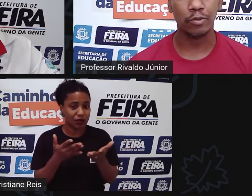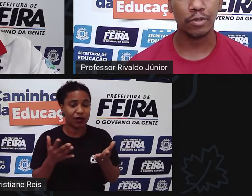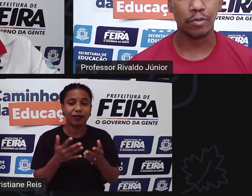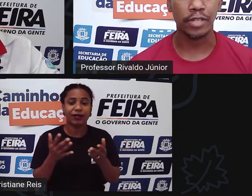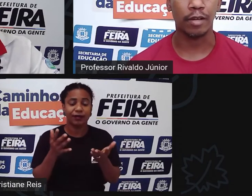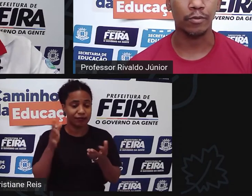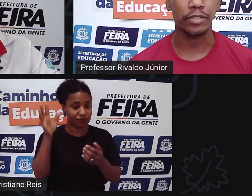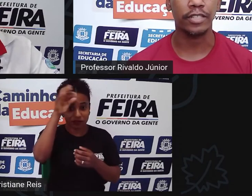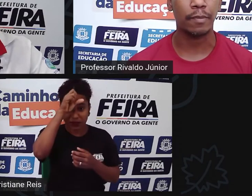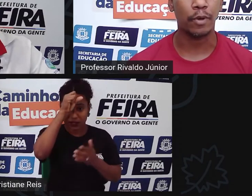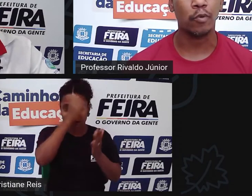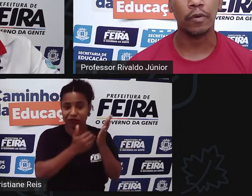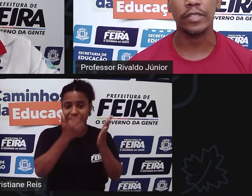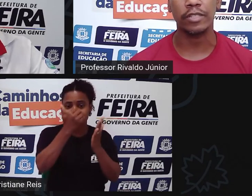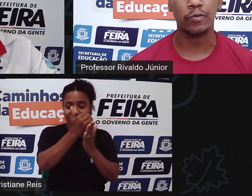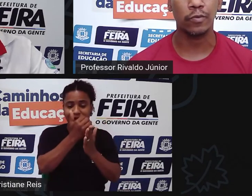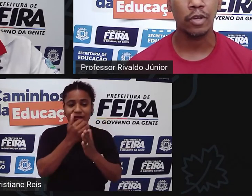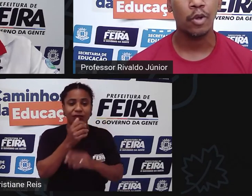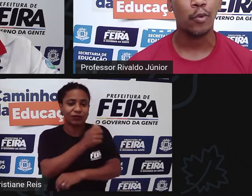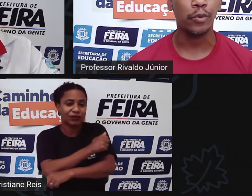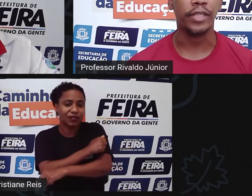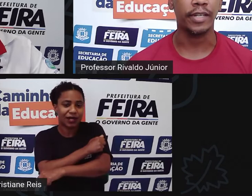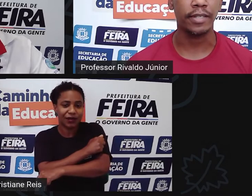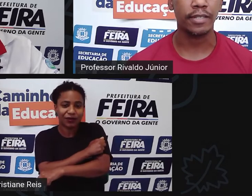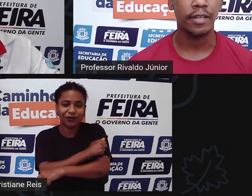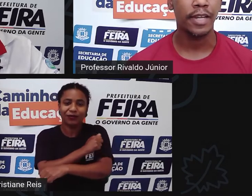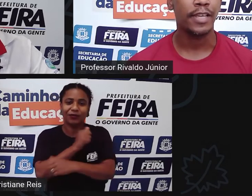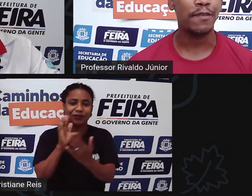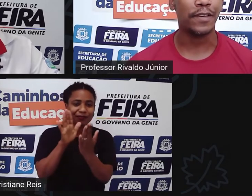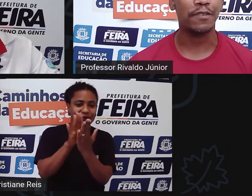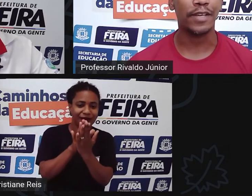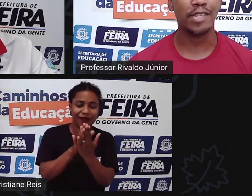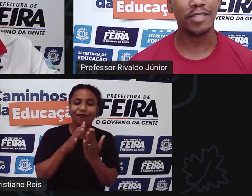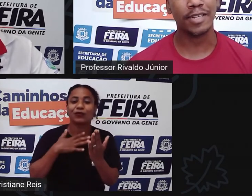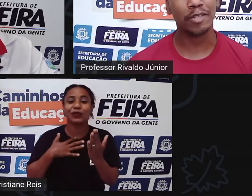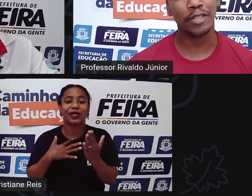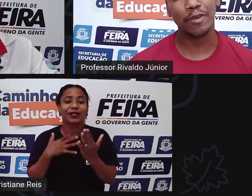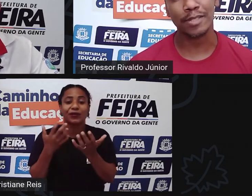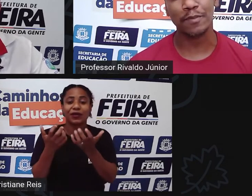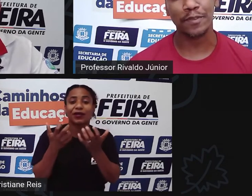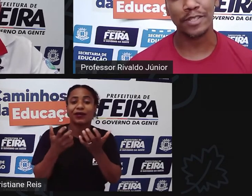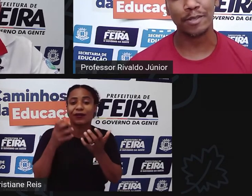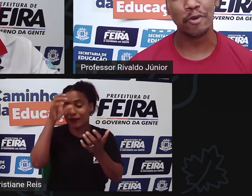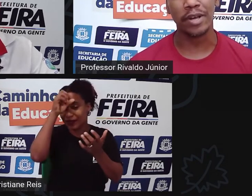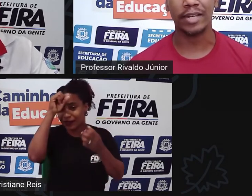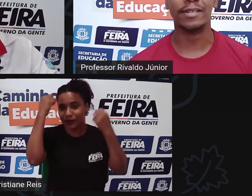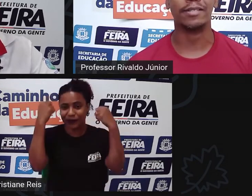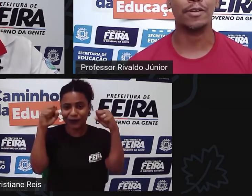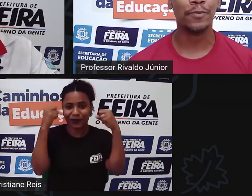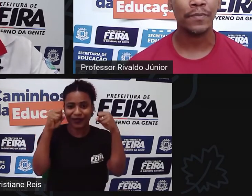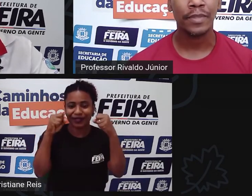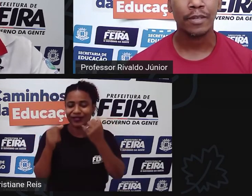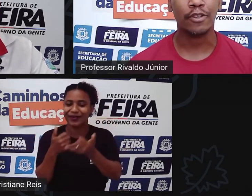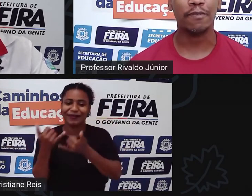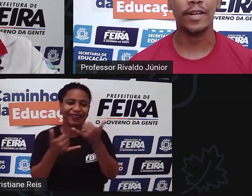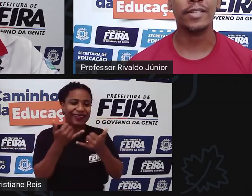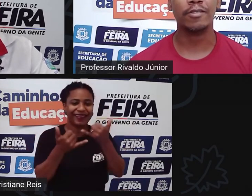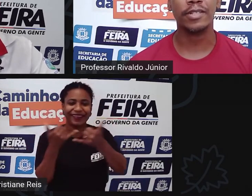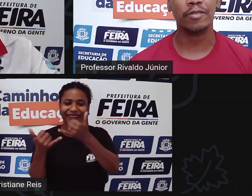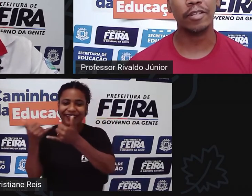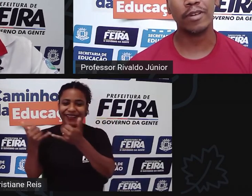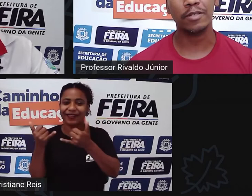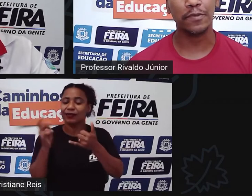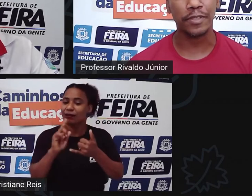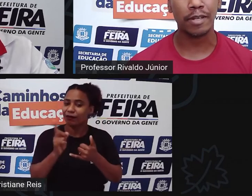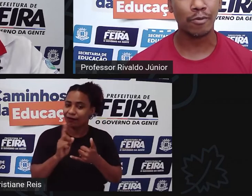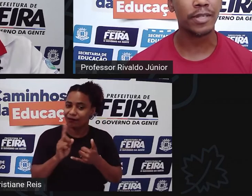diante dos alunos eles já procuram a gente com interesse em vez de fazer a associação da educação física só com a recriação já faz a